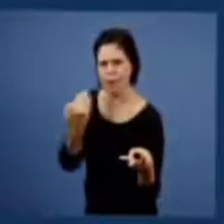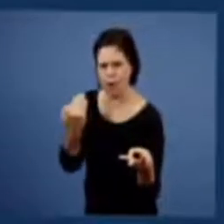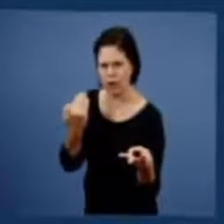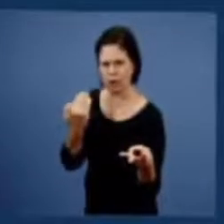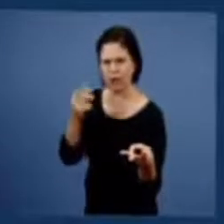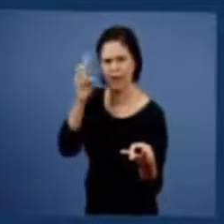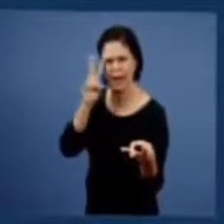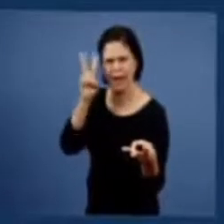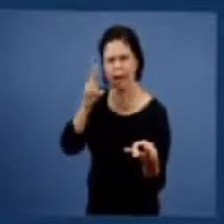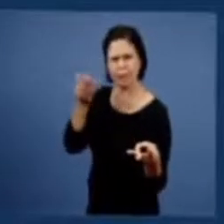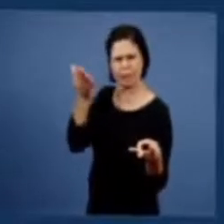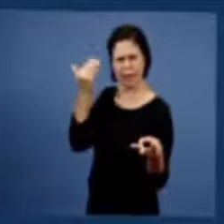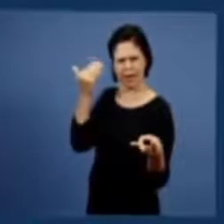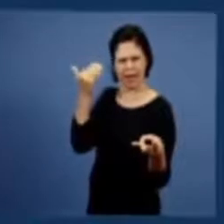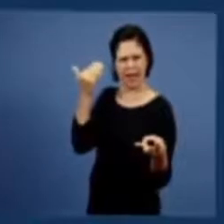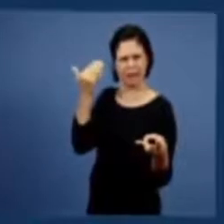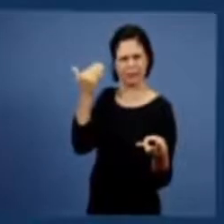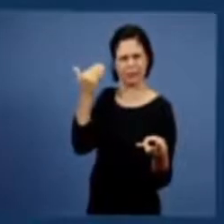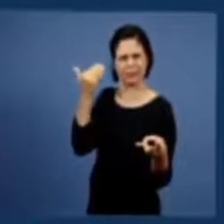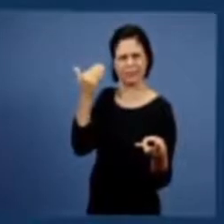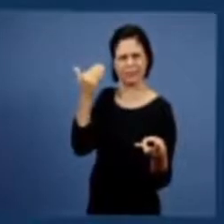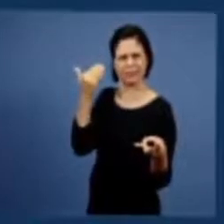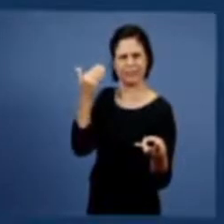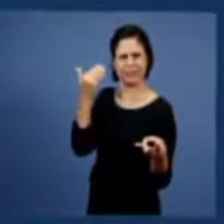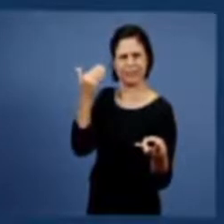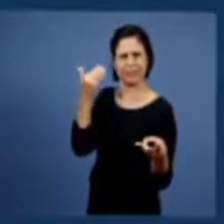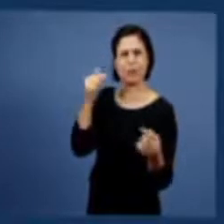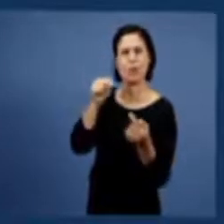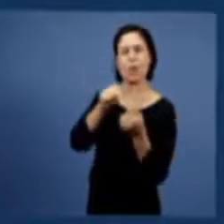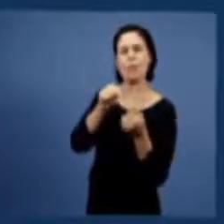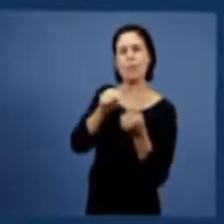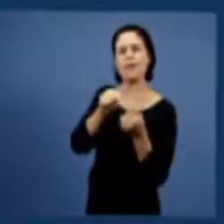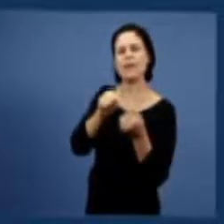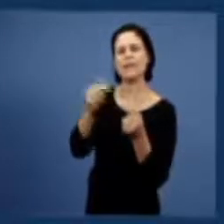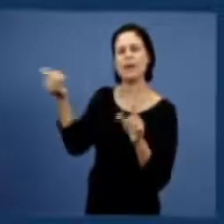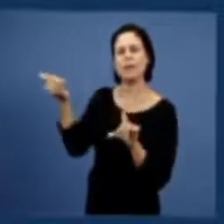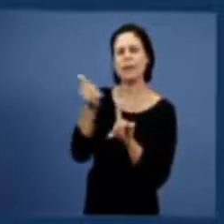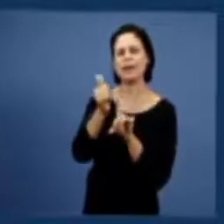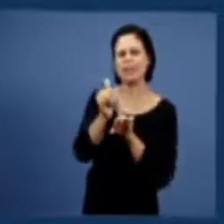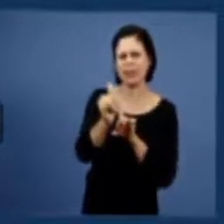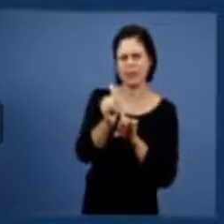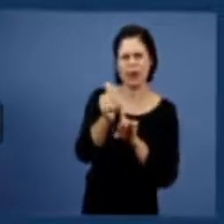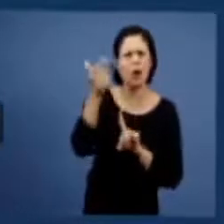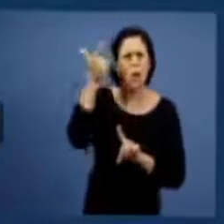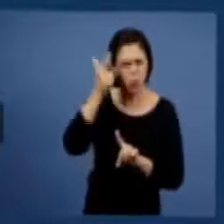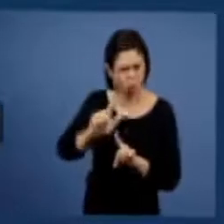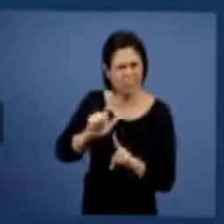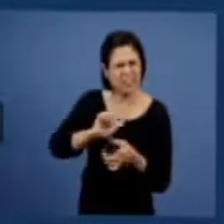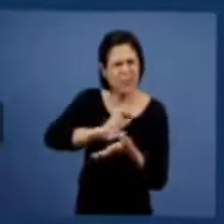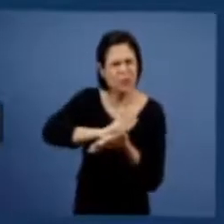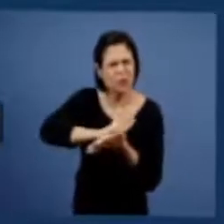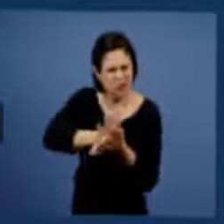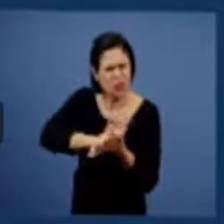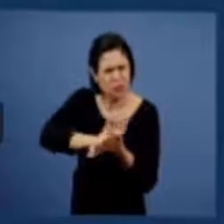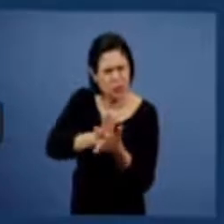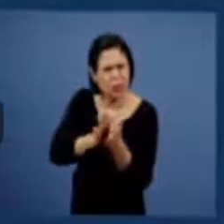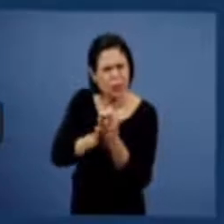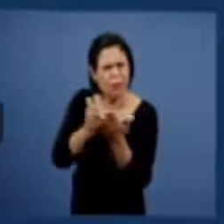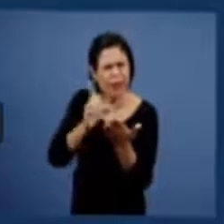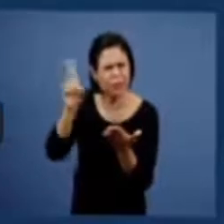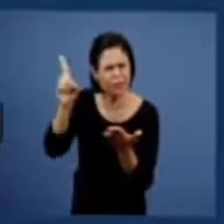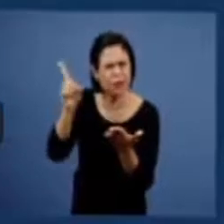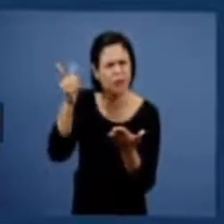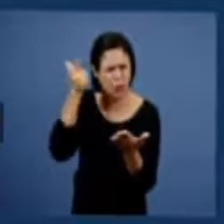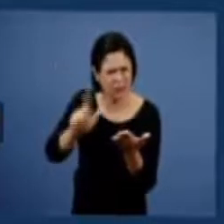perseguição, a palavra profética conseguiram destruir, ou anular, a palavra